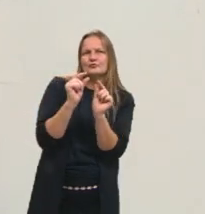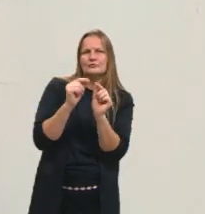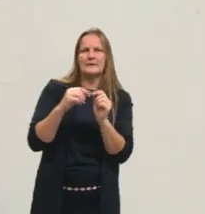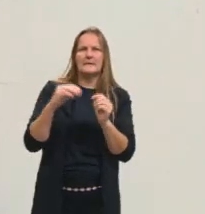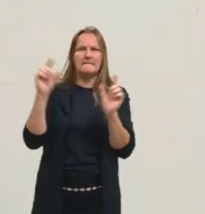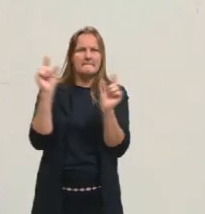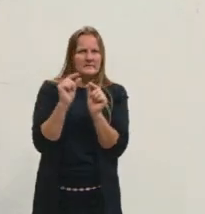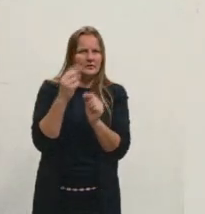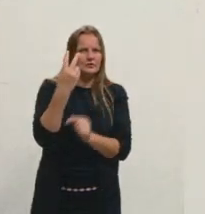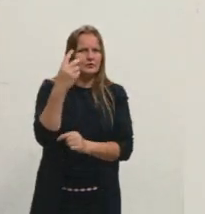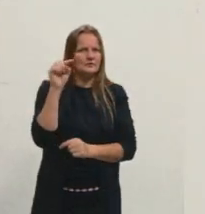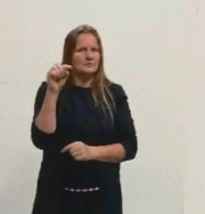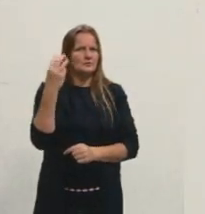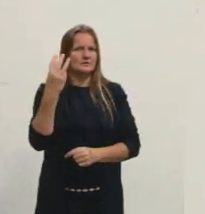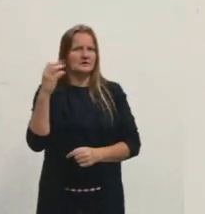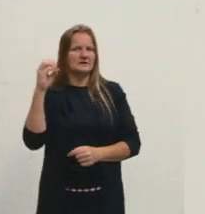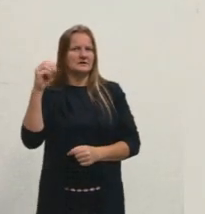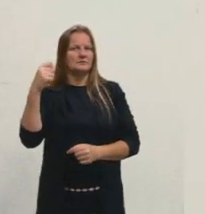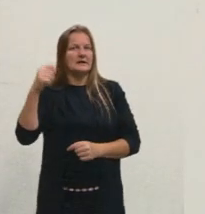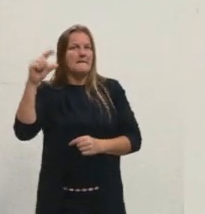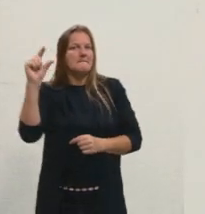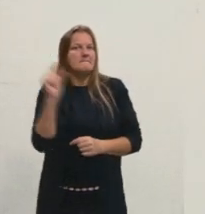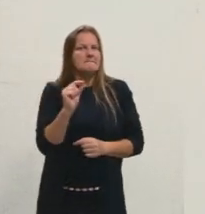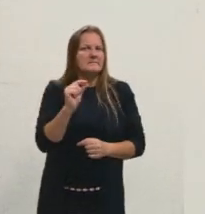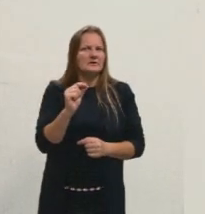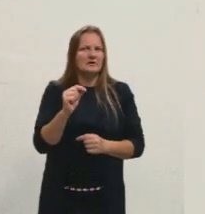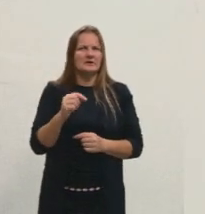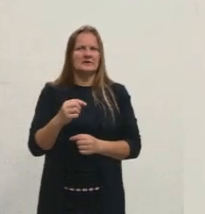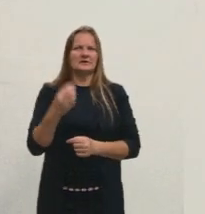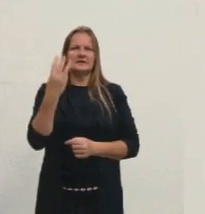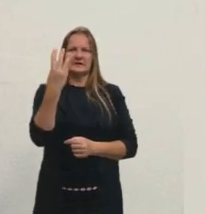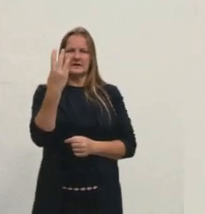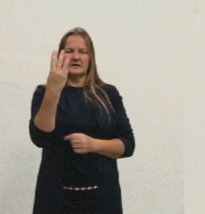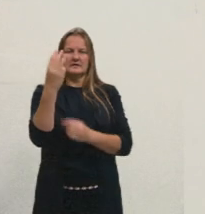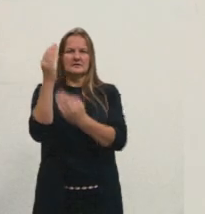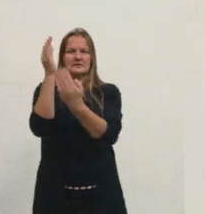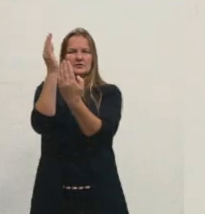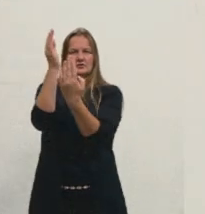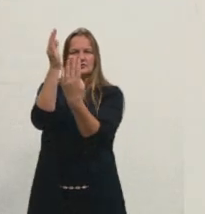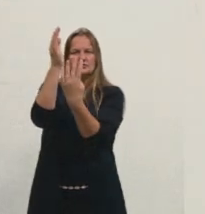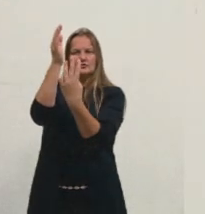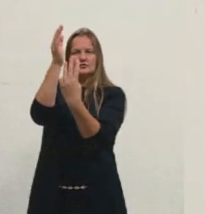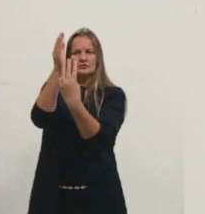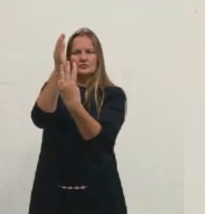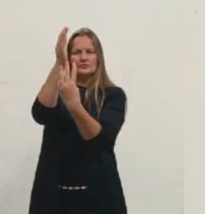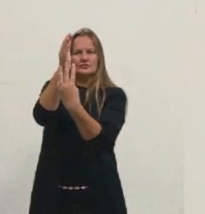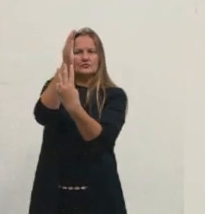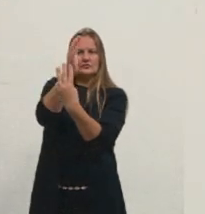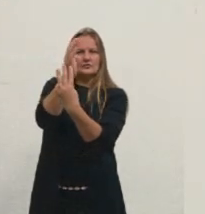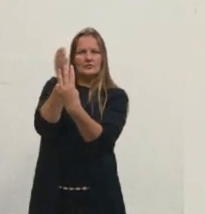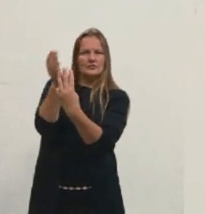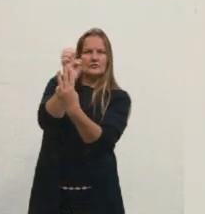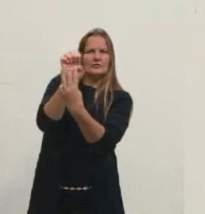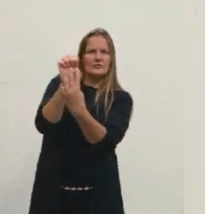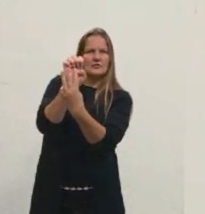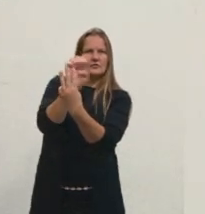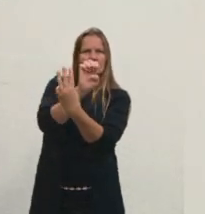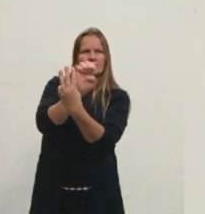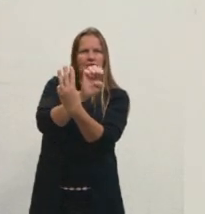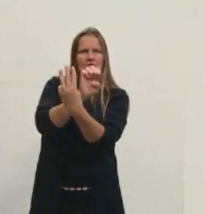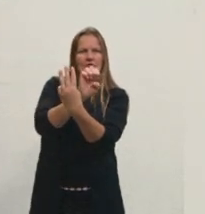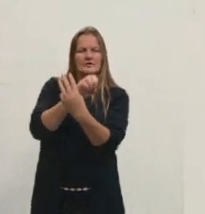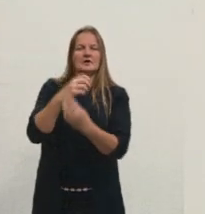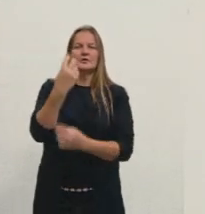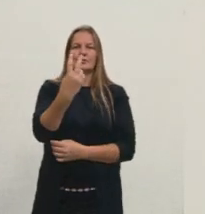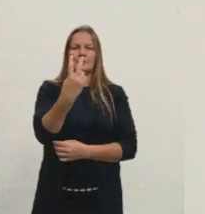então é menor que 2.300. vamos andar três casas para a esquerda. Onde que a vírgula parou? No